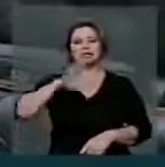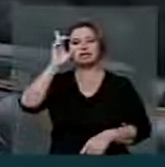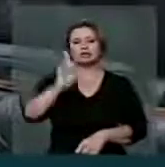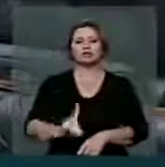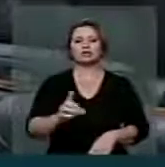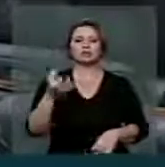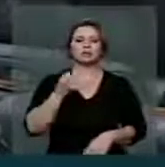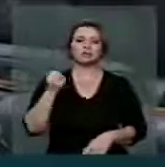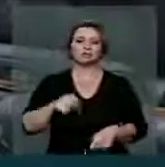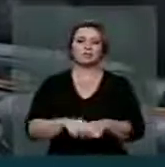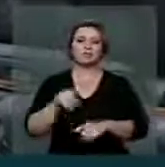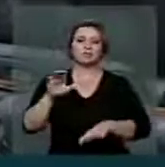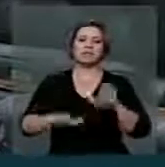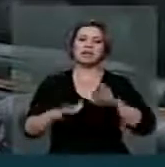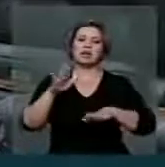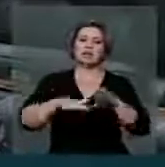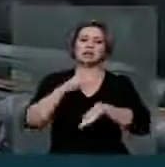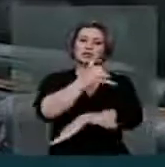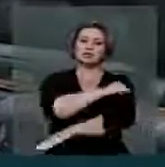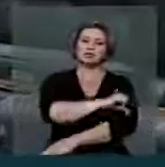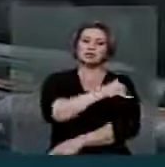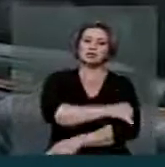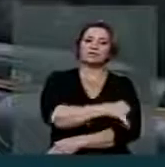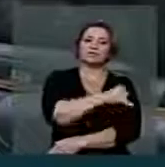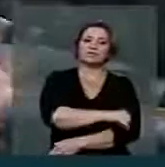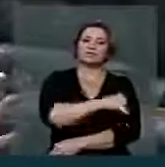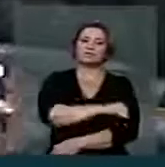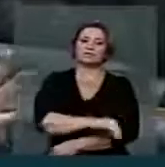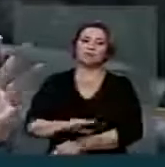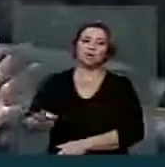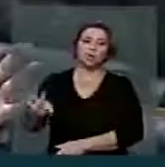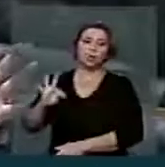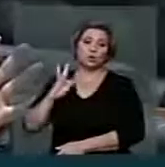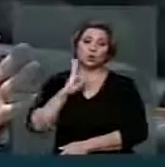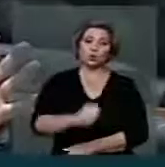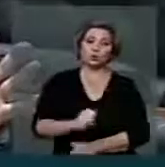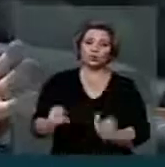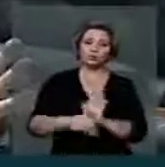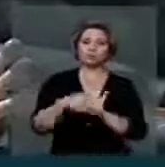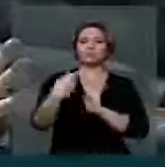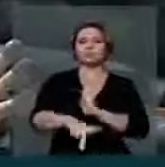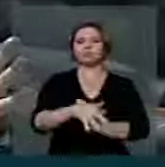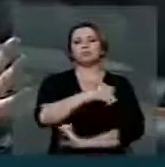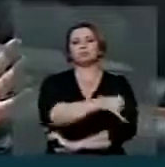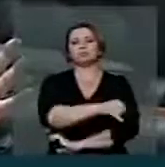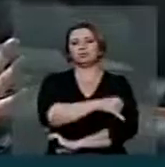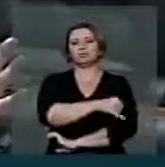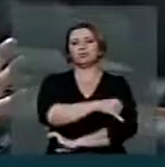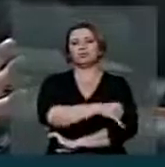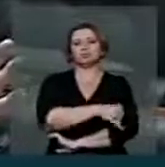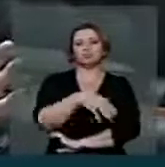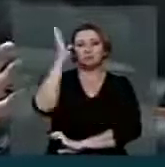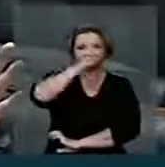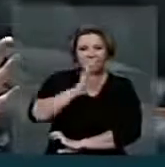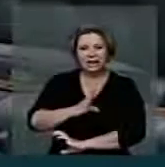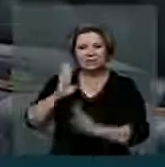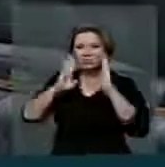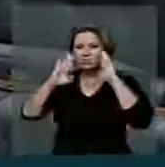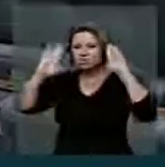que, às vezes, o Rio de Janeiro, o Rio de Janeiro quer todas as coisas para eles. Parece que o Brasil é só o Rio de Janeiro.